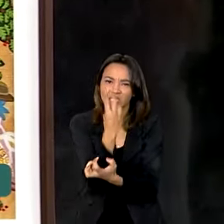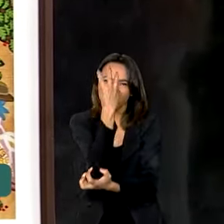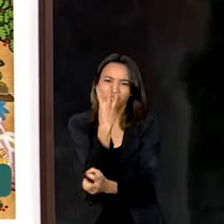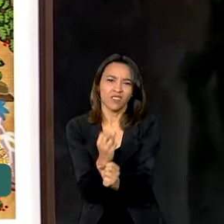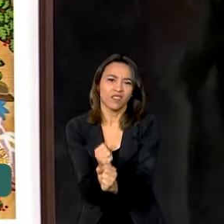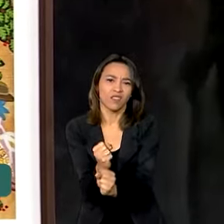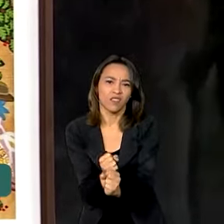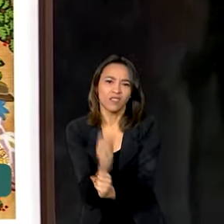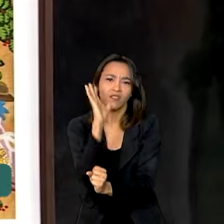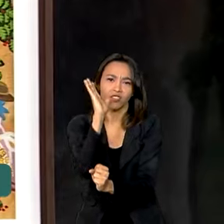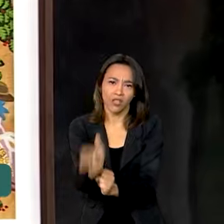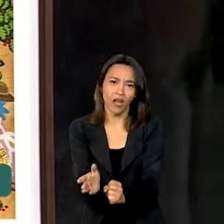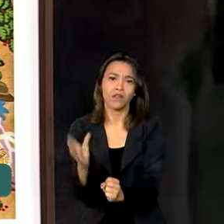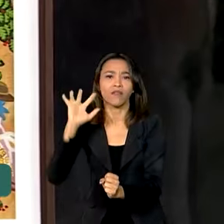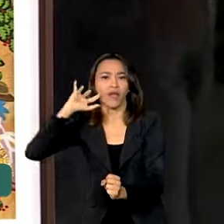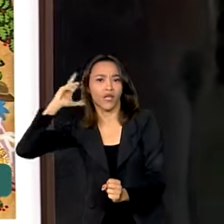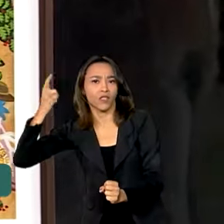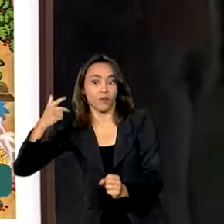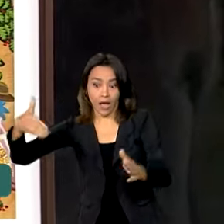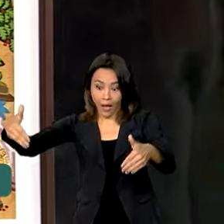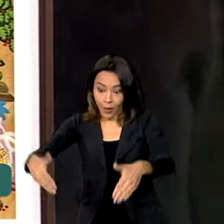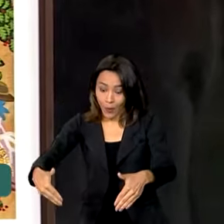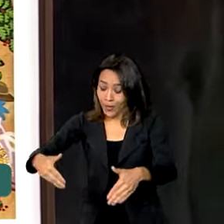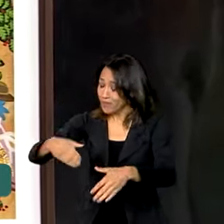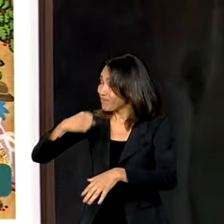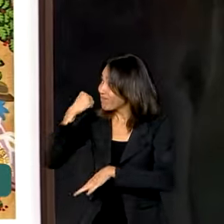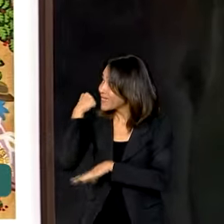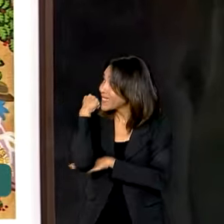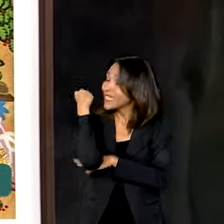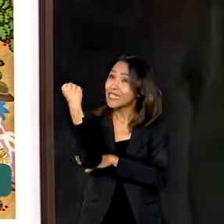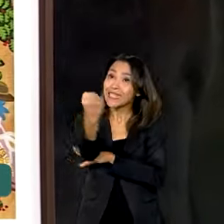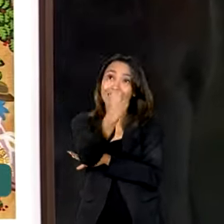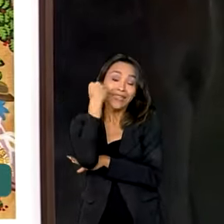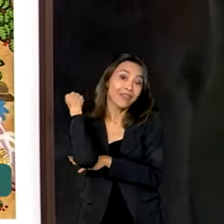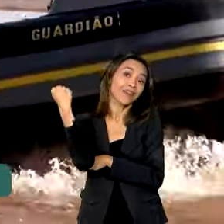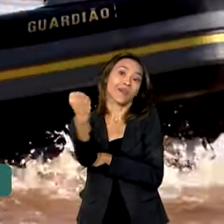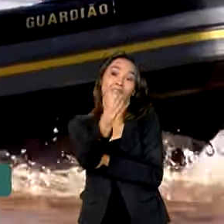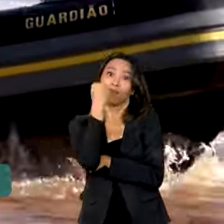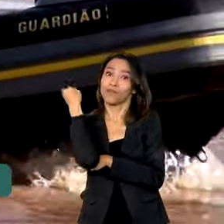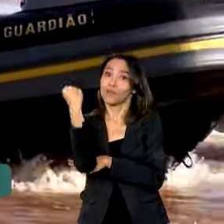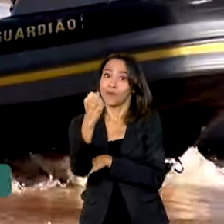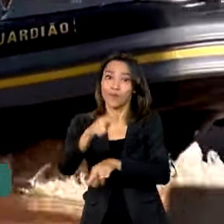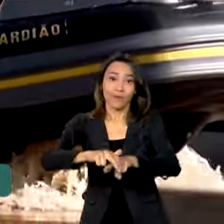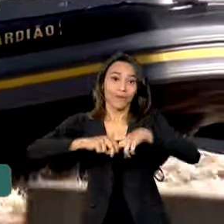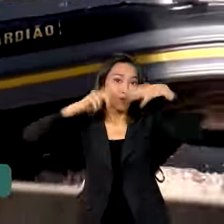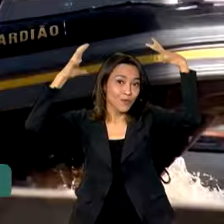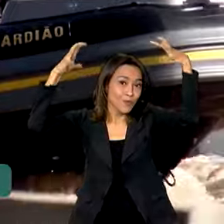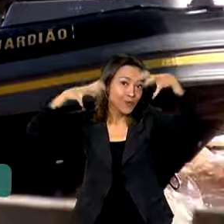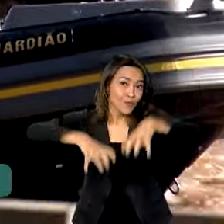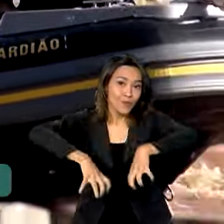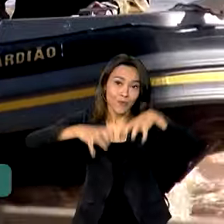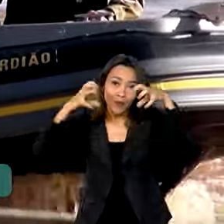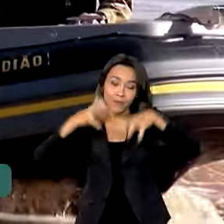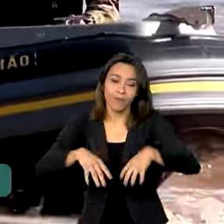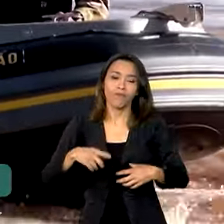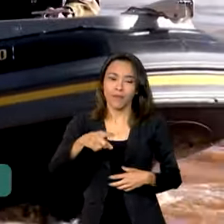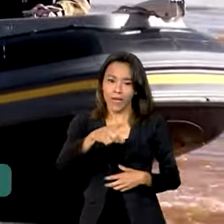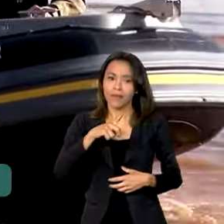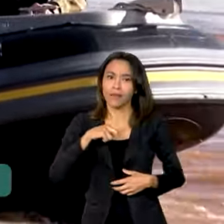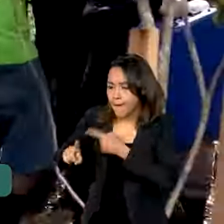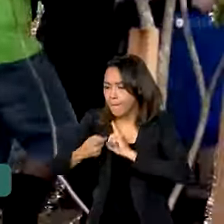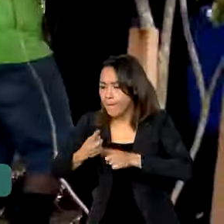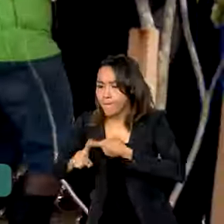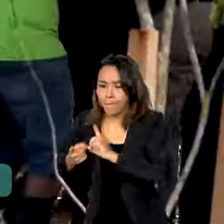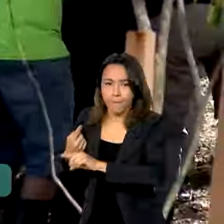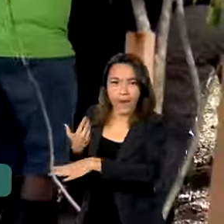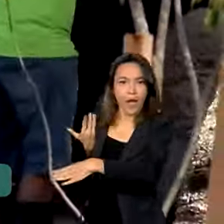já tinha medidas sendo tomadas, mas agora agravou de forma exponencial. Apesar de toda a mobilização para ajudar o Rio Grande